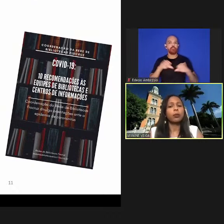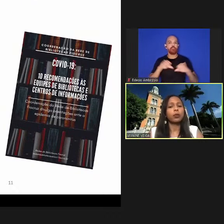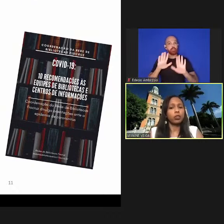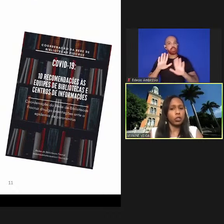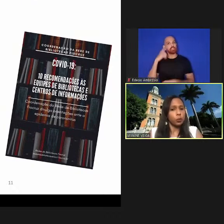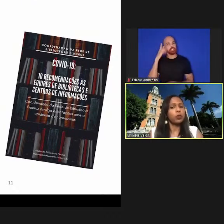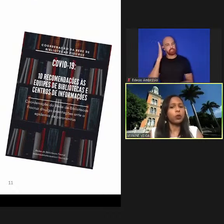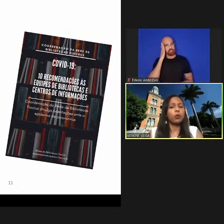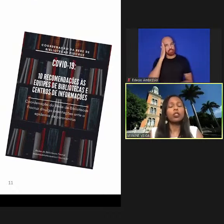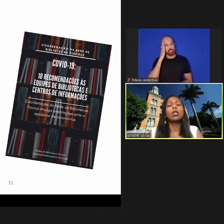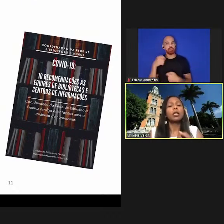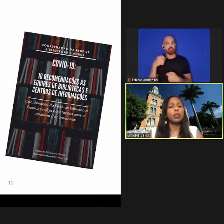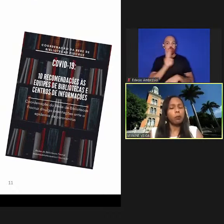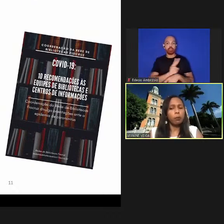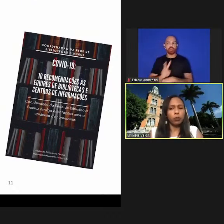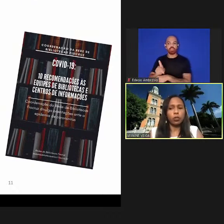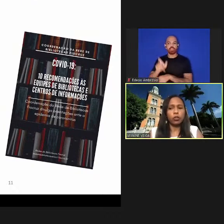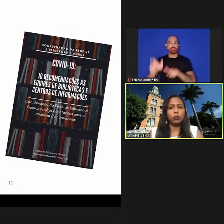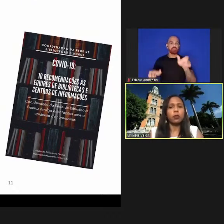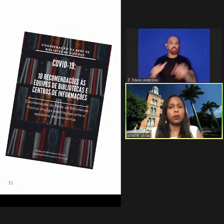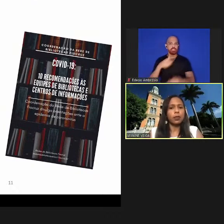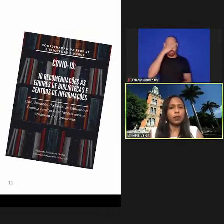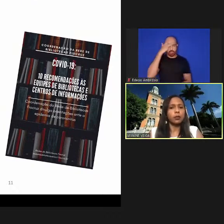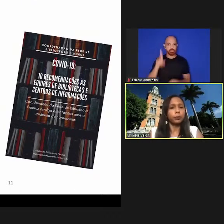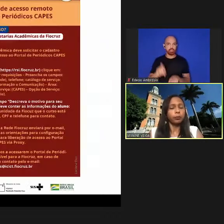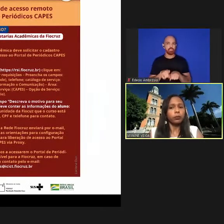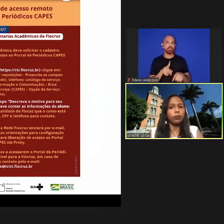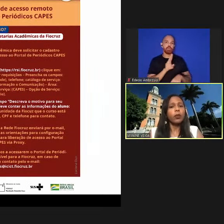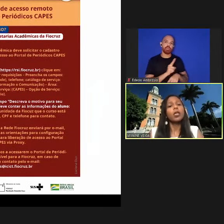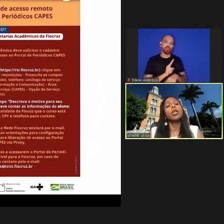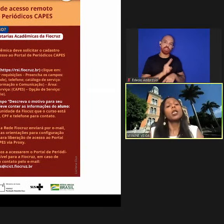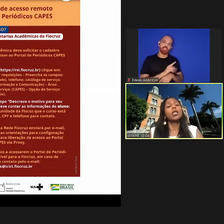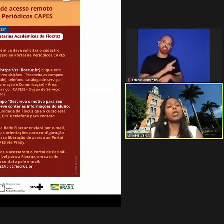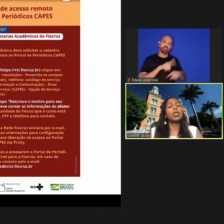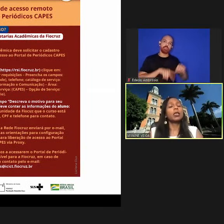necessário proteger as pessoas e também proteger o nosso acervo